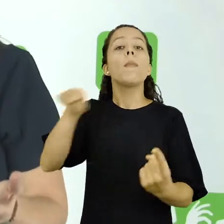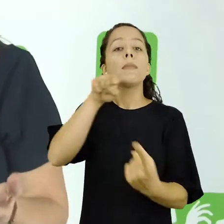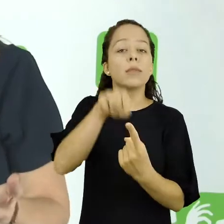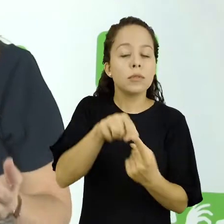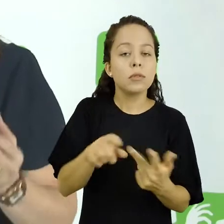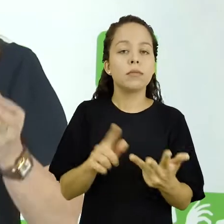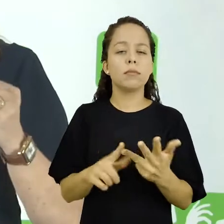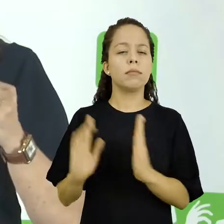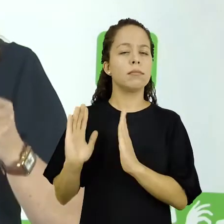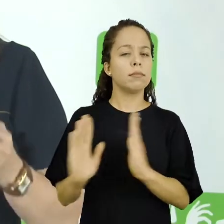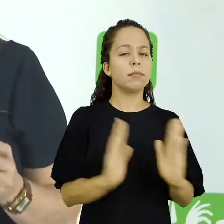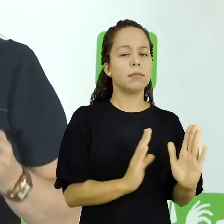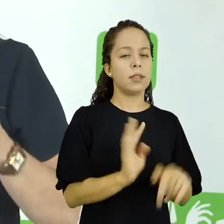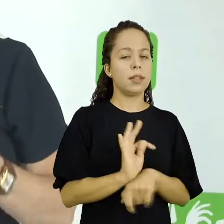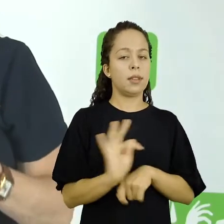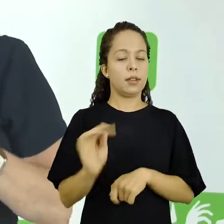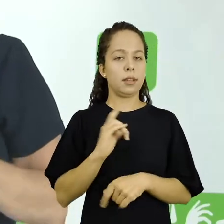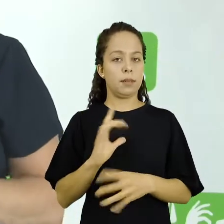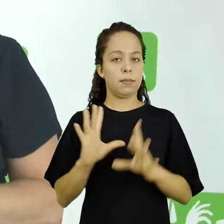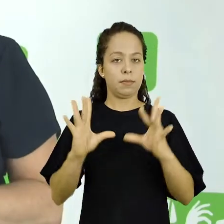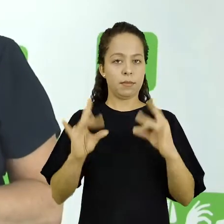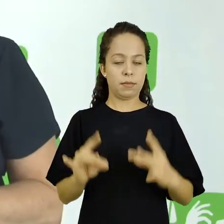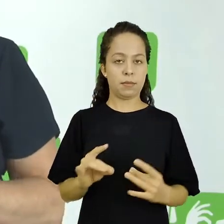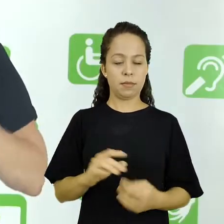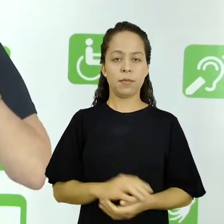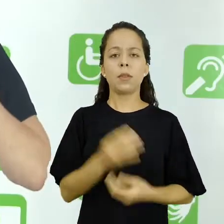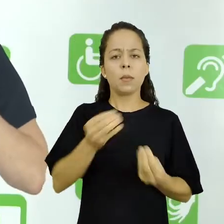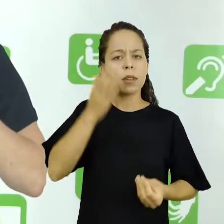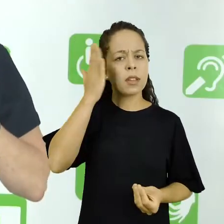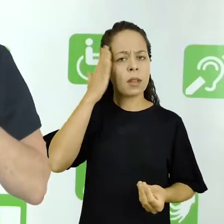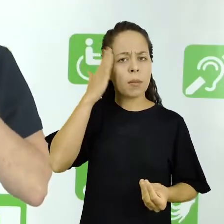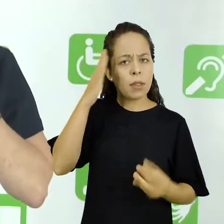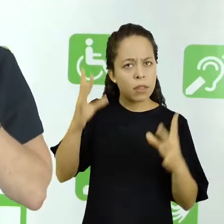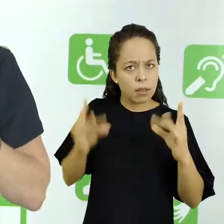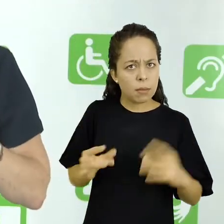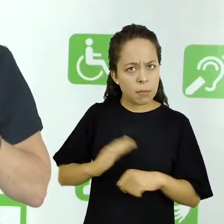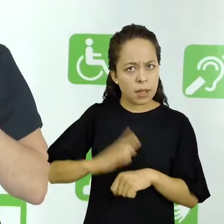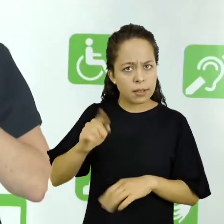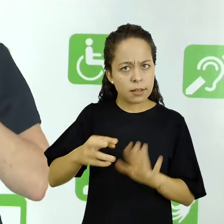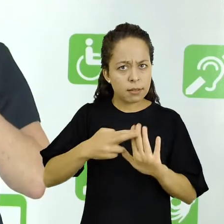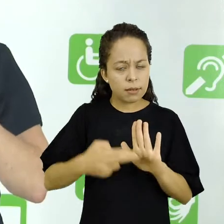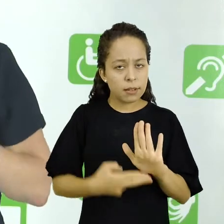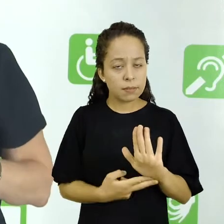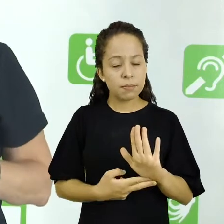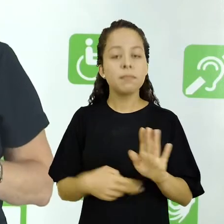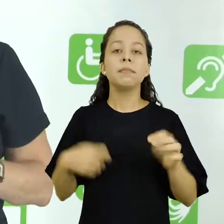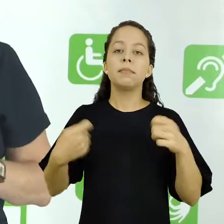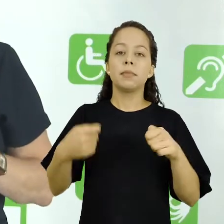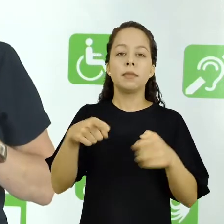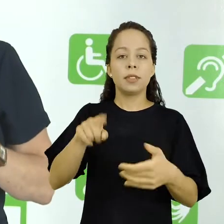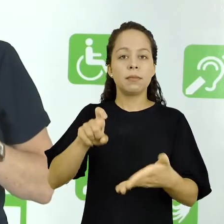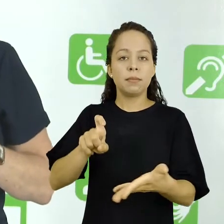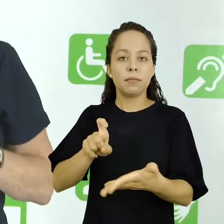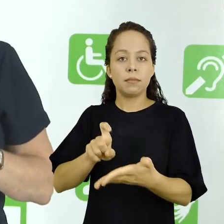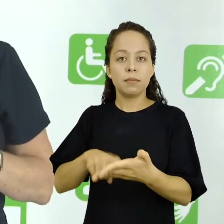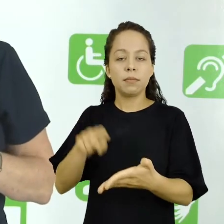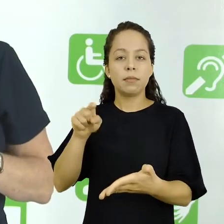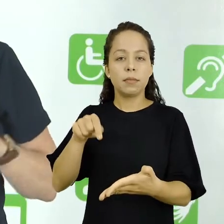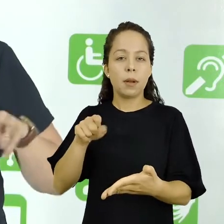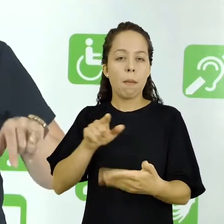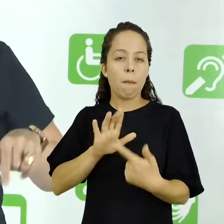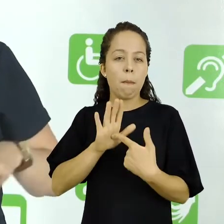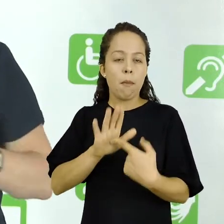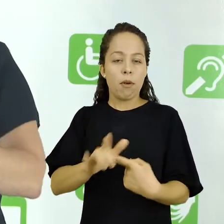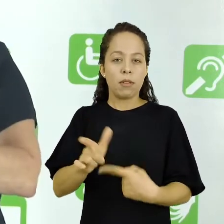que você tem e os procedimentos técnicos adotados. Para saber um pouco mais sobre cada um desses critérios, basta que